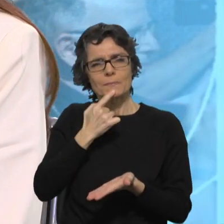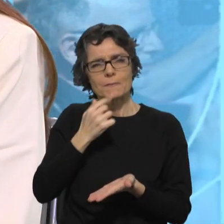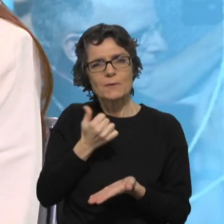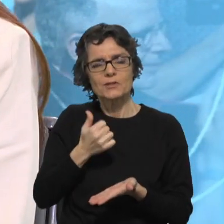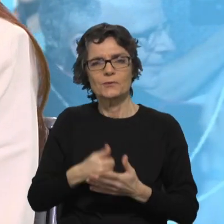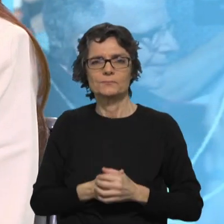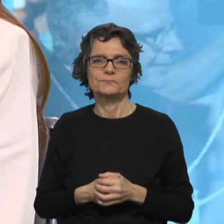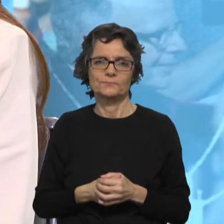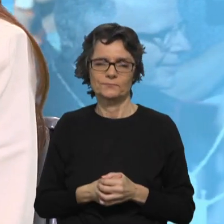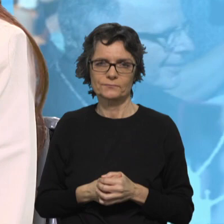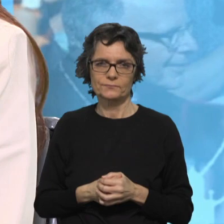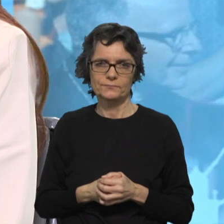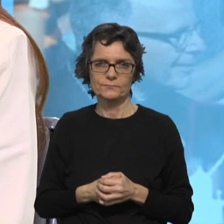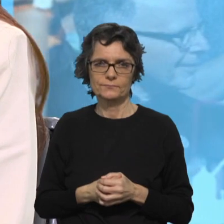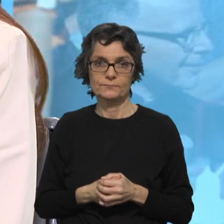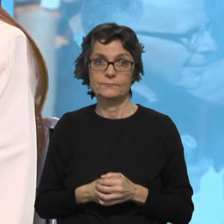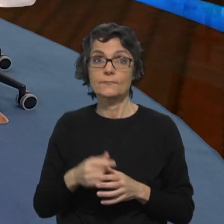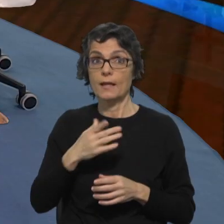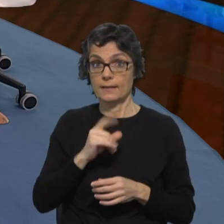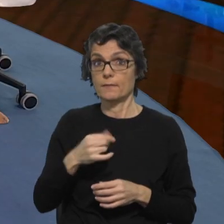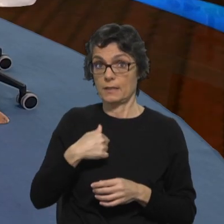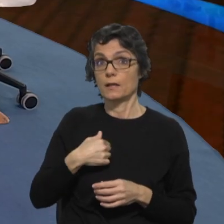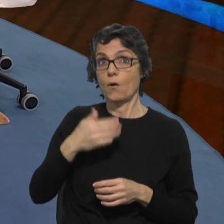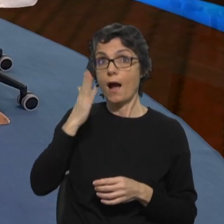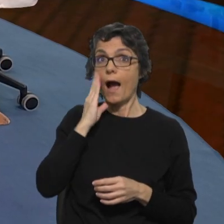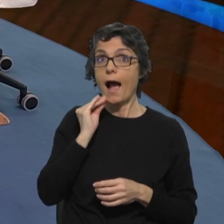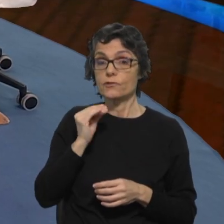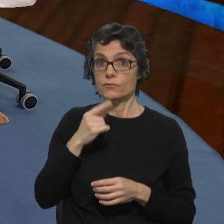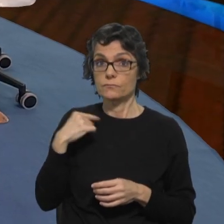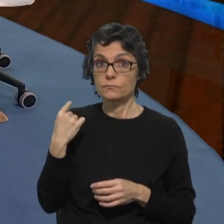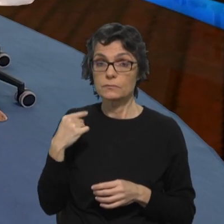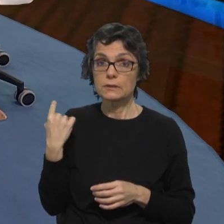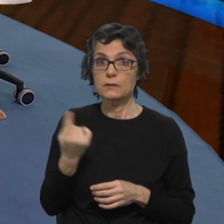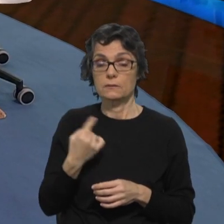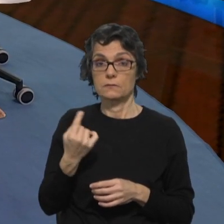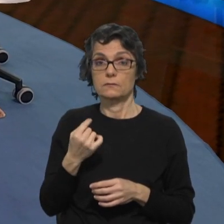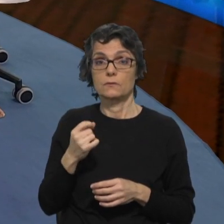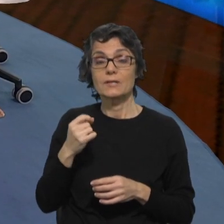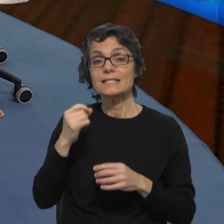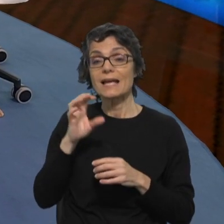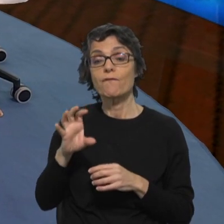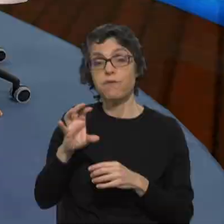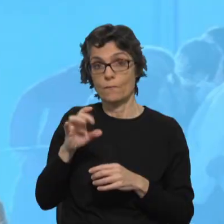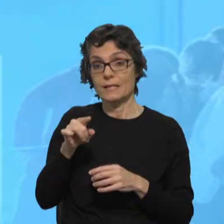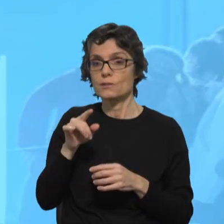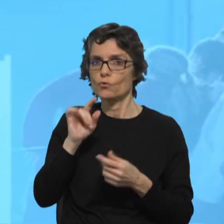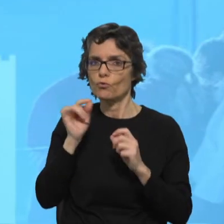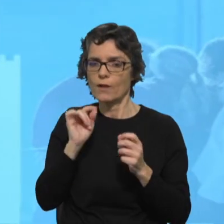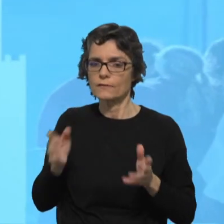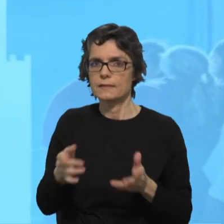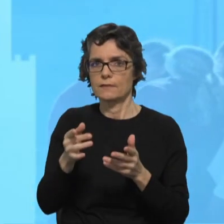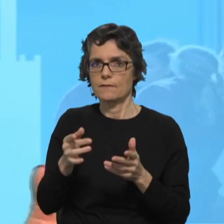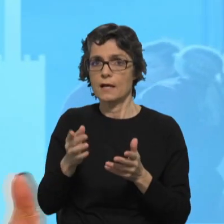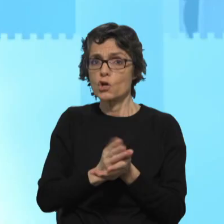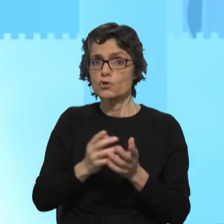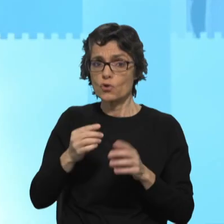acrescentaria que isto tudo deveríamos procurar fazer este exercício não só nos períodos de campanha eleitoral. Exatamente. Porque depois das eleições